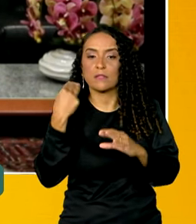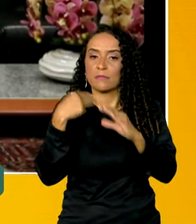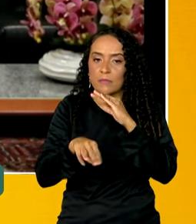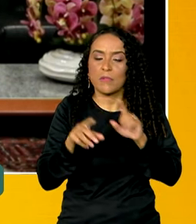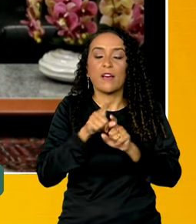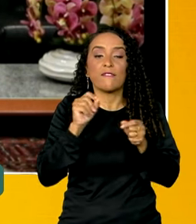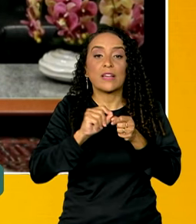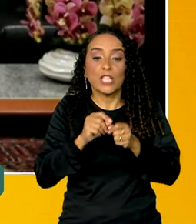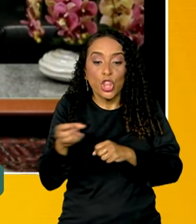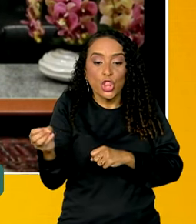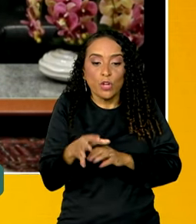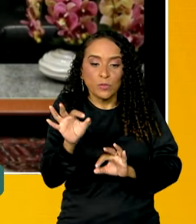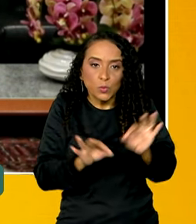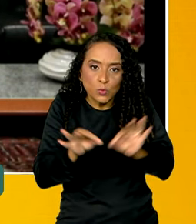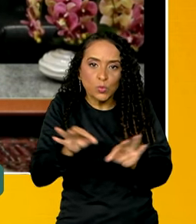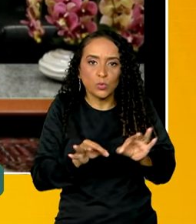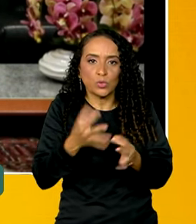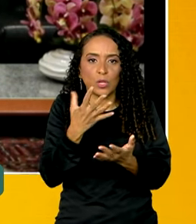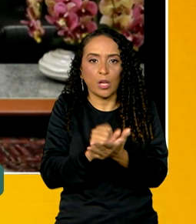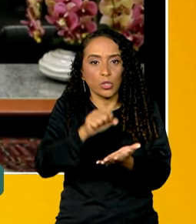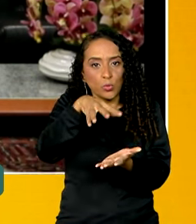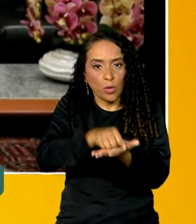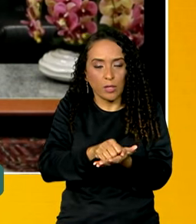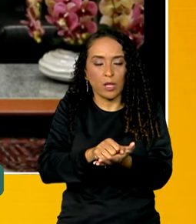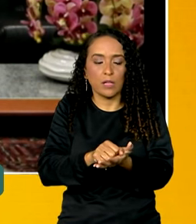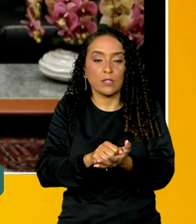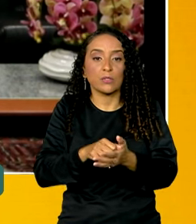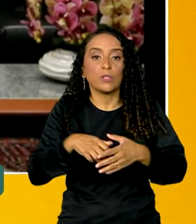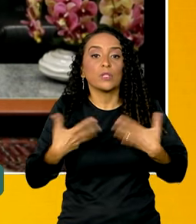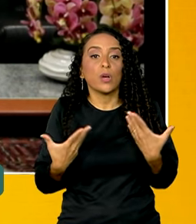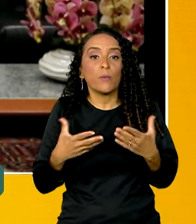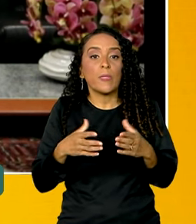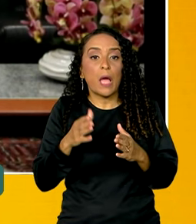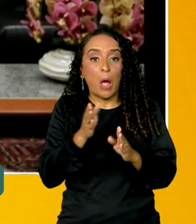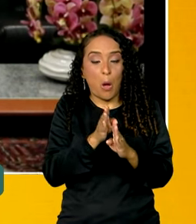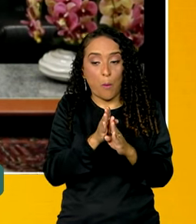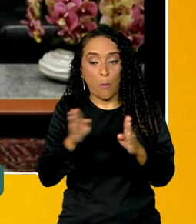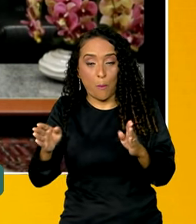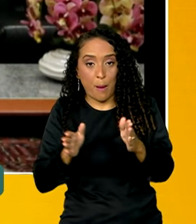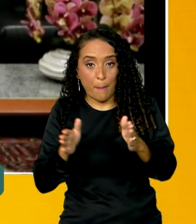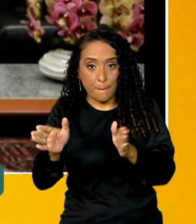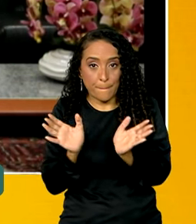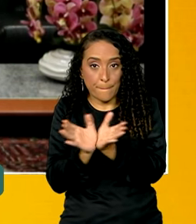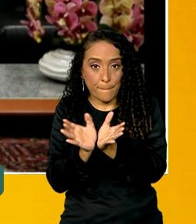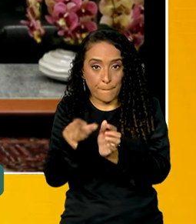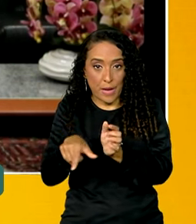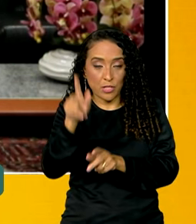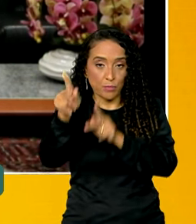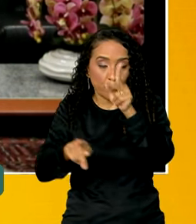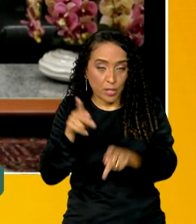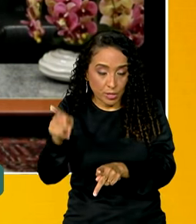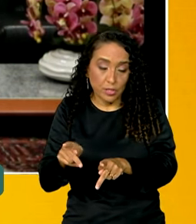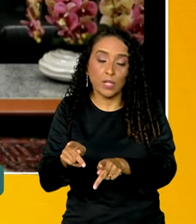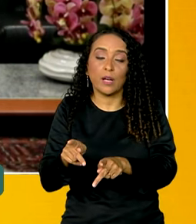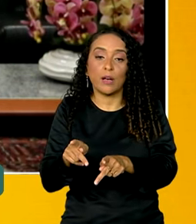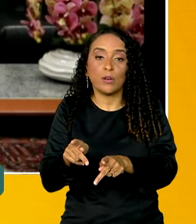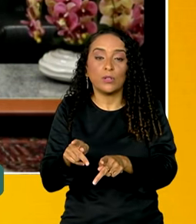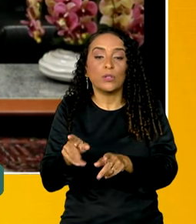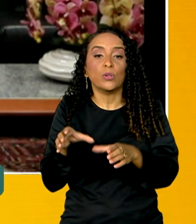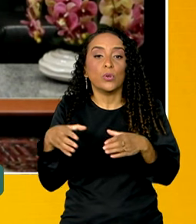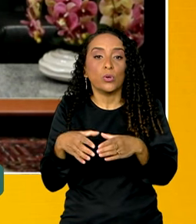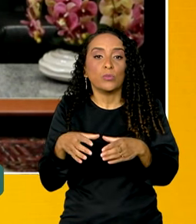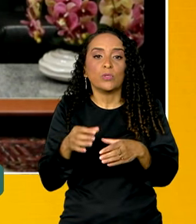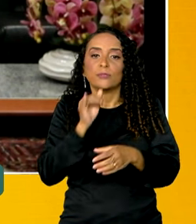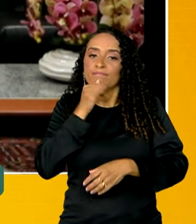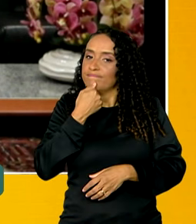fizesse a atualização do seu cadastro. Uma parte dessa população, desse grupo,